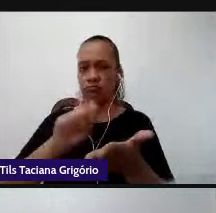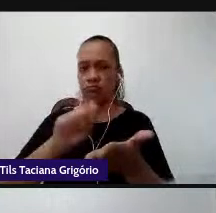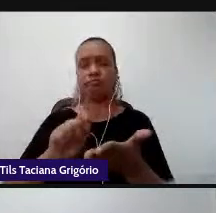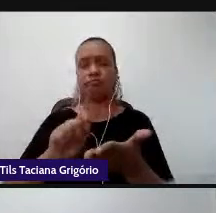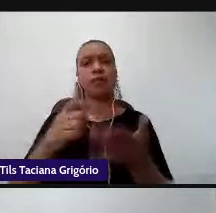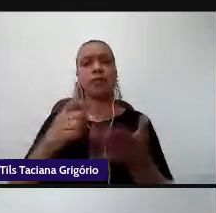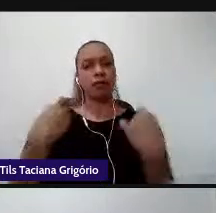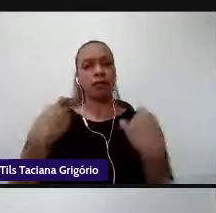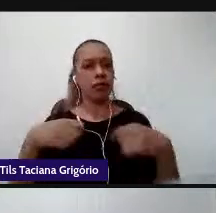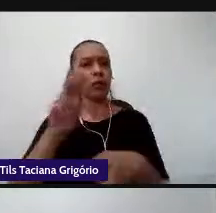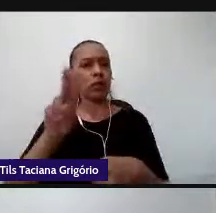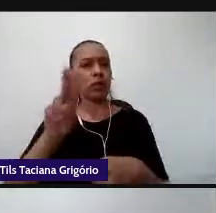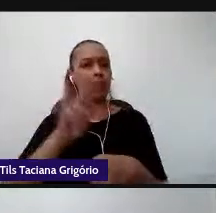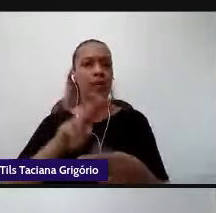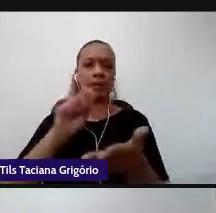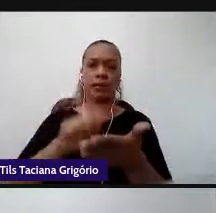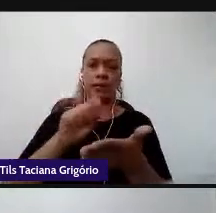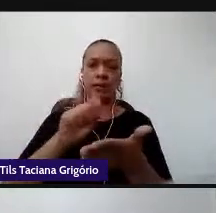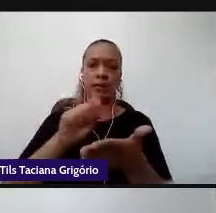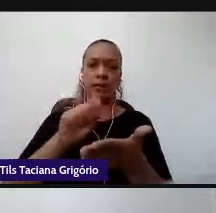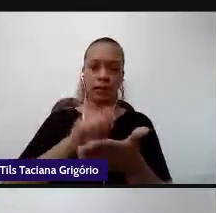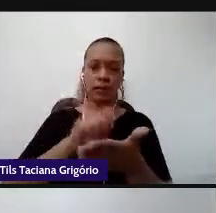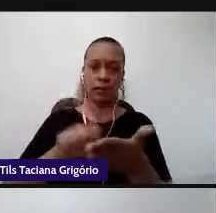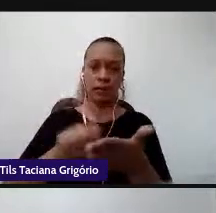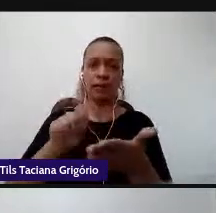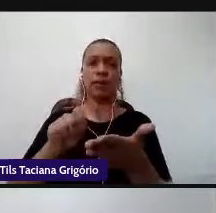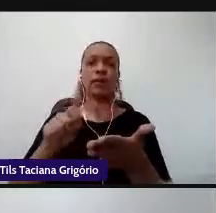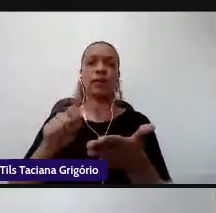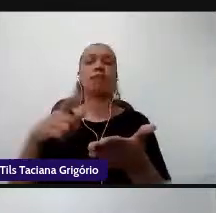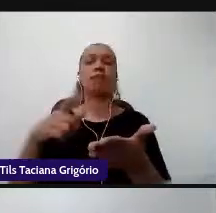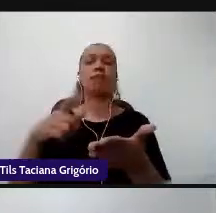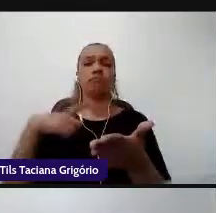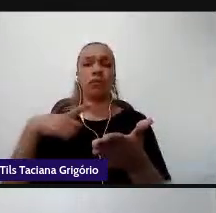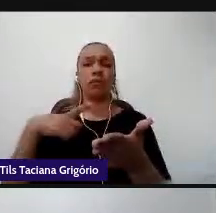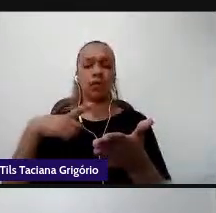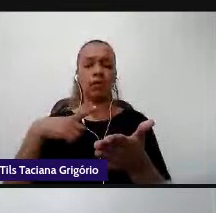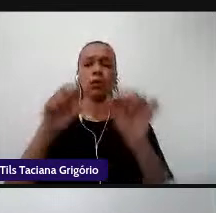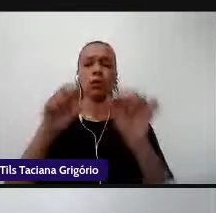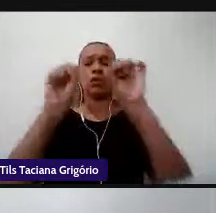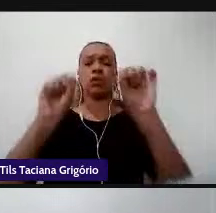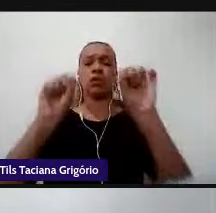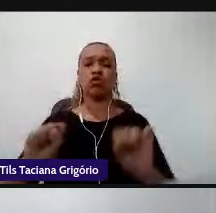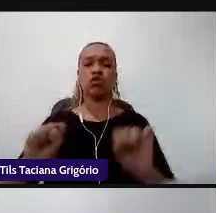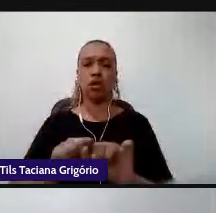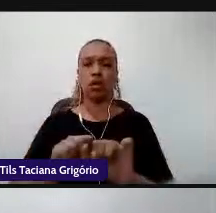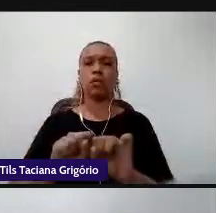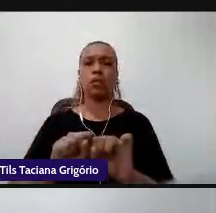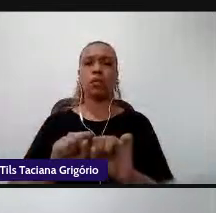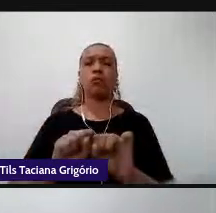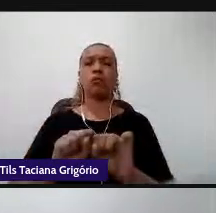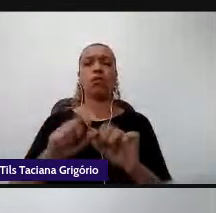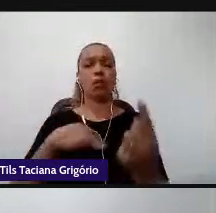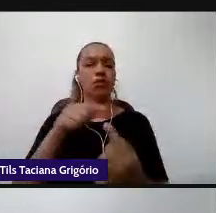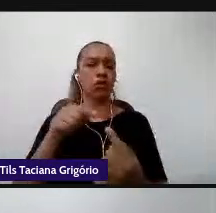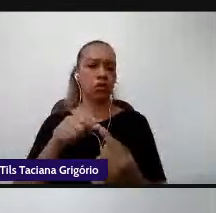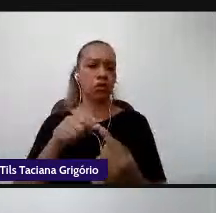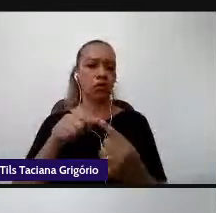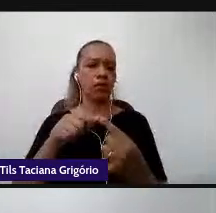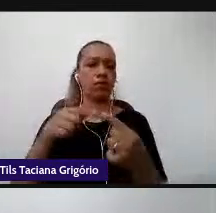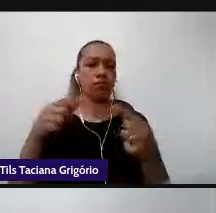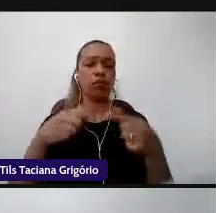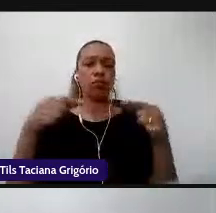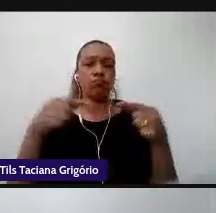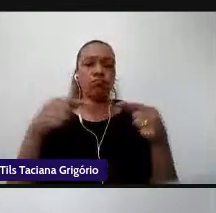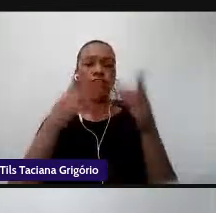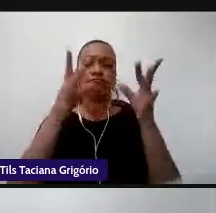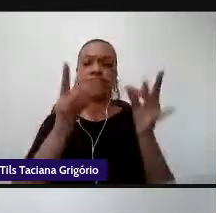específicos e para objetivos específicos. por sua vez, Magda Soares, fazendo, propondo os estudos